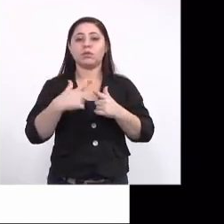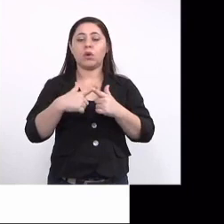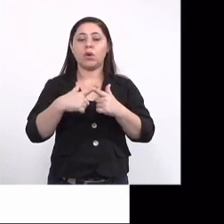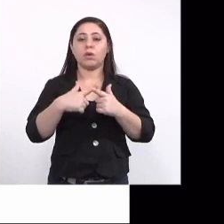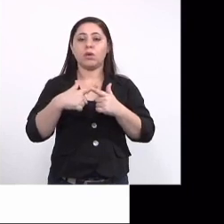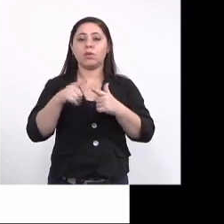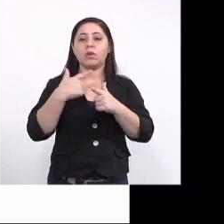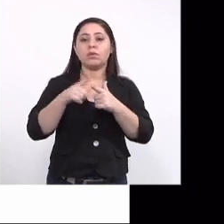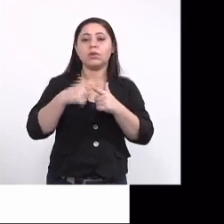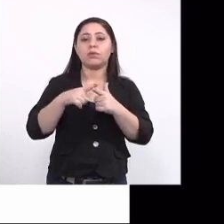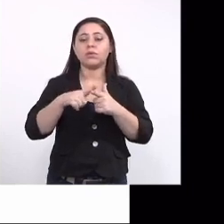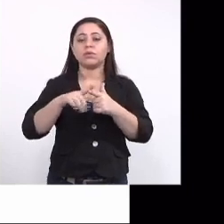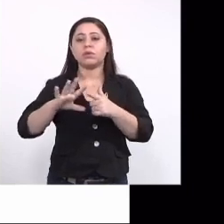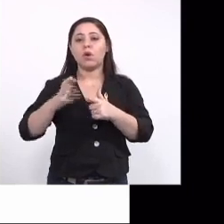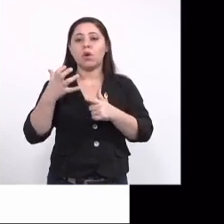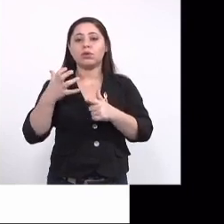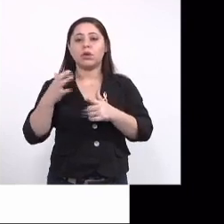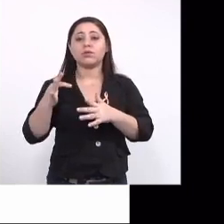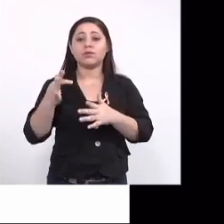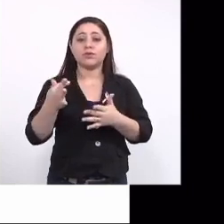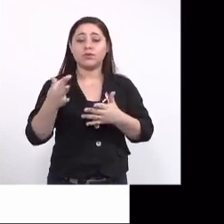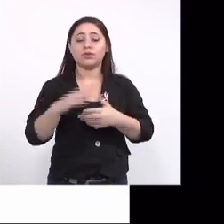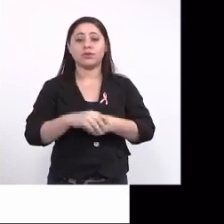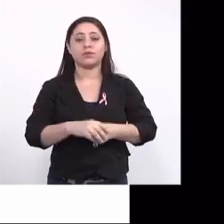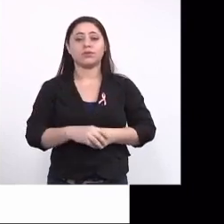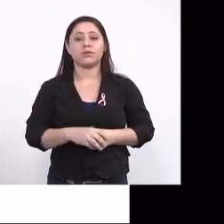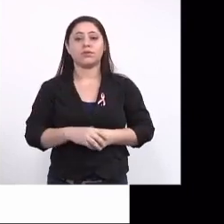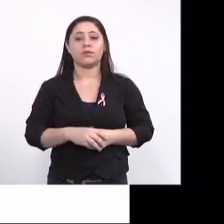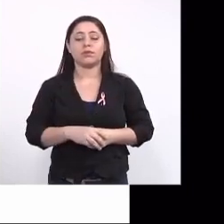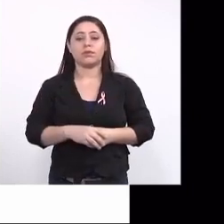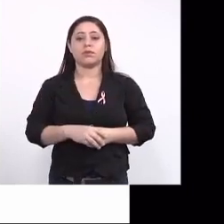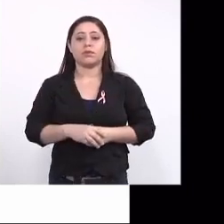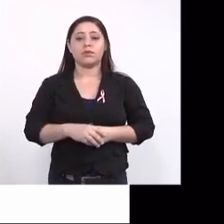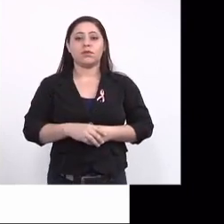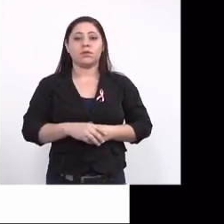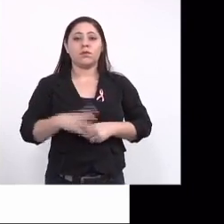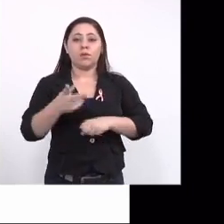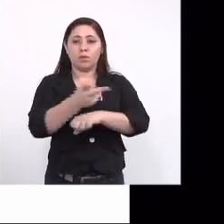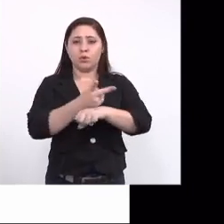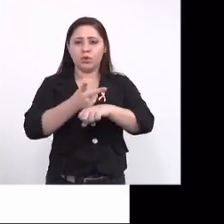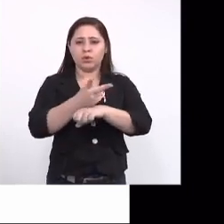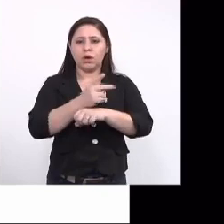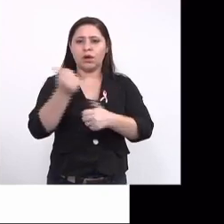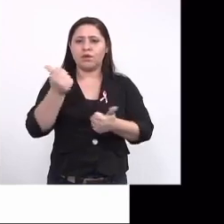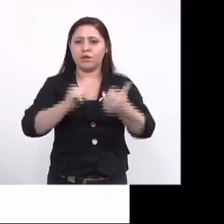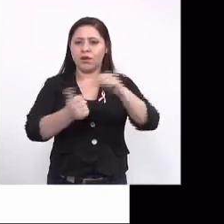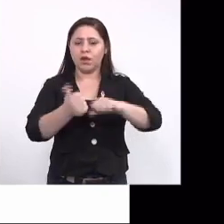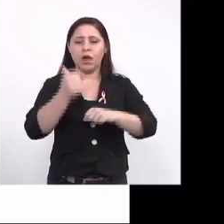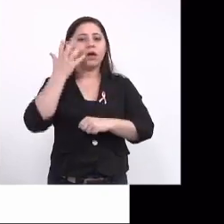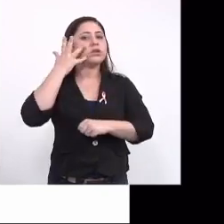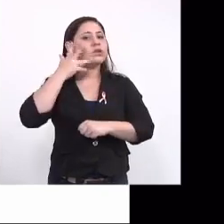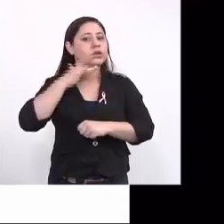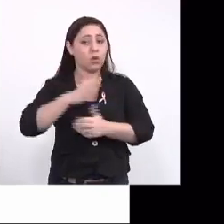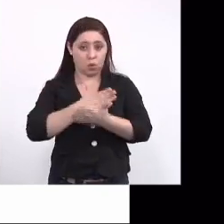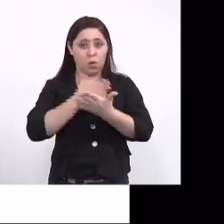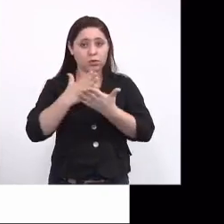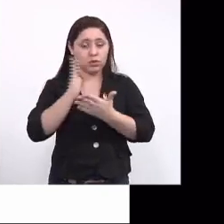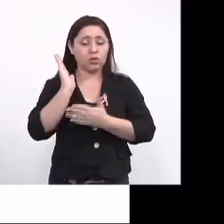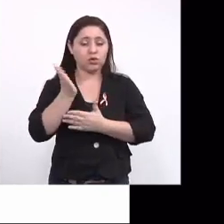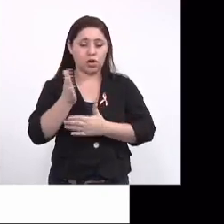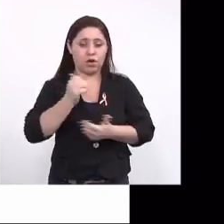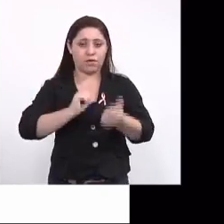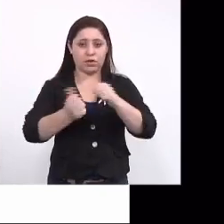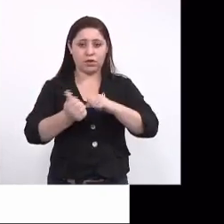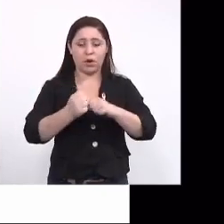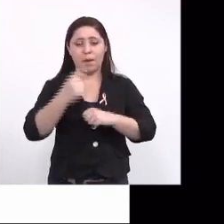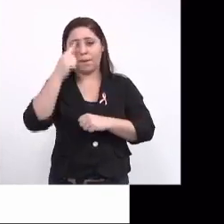desfechos tardios. Então, a gente vai buscar avaliar essas crianças. Já começamos a avaliação,